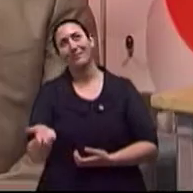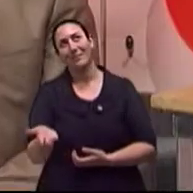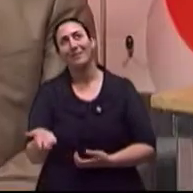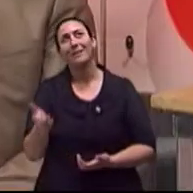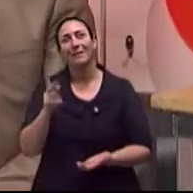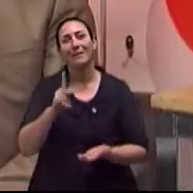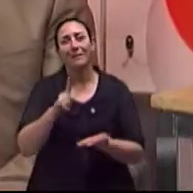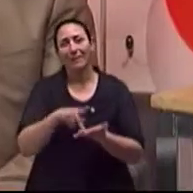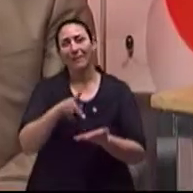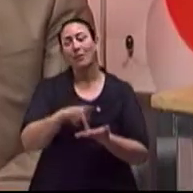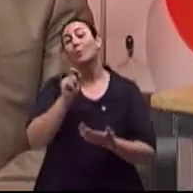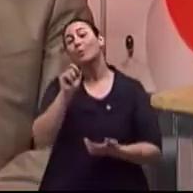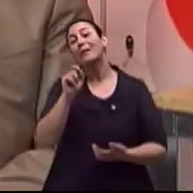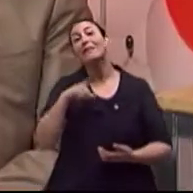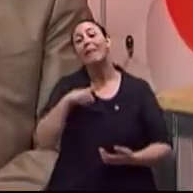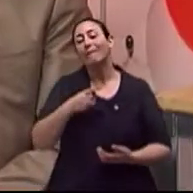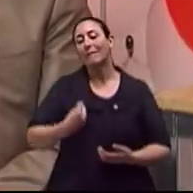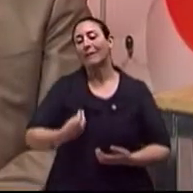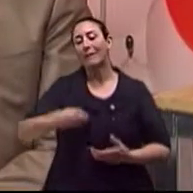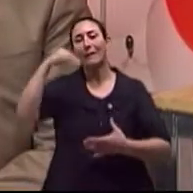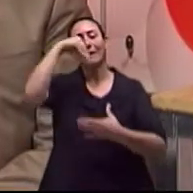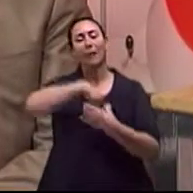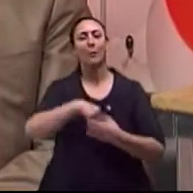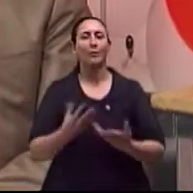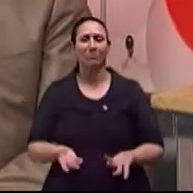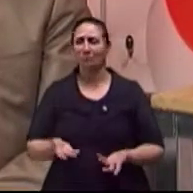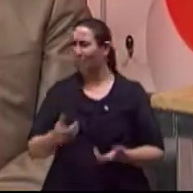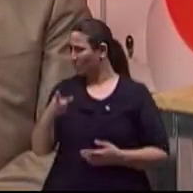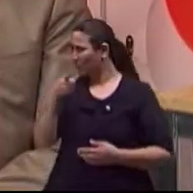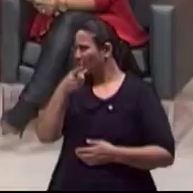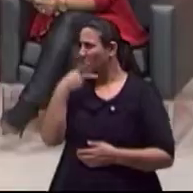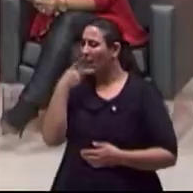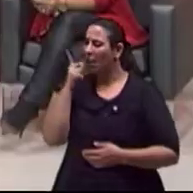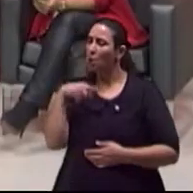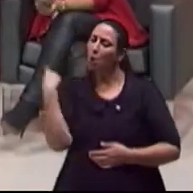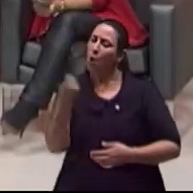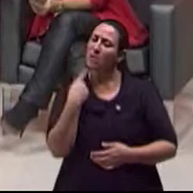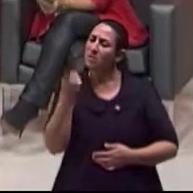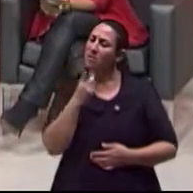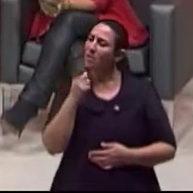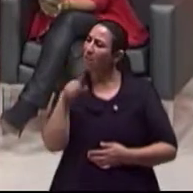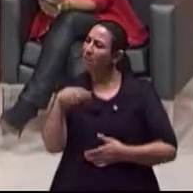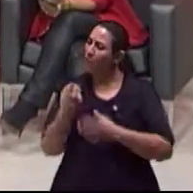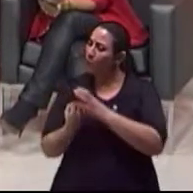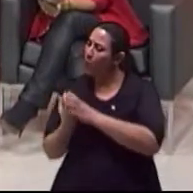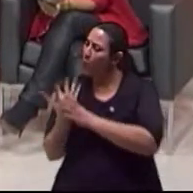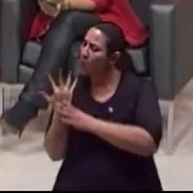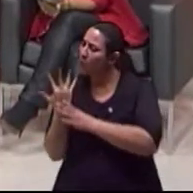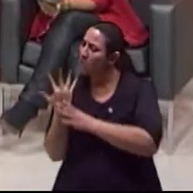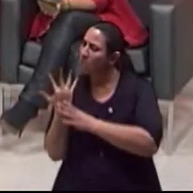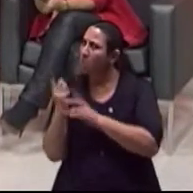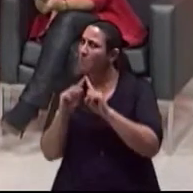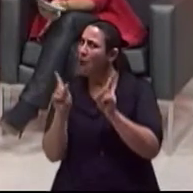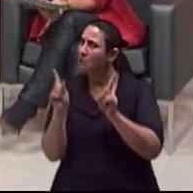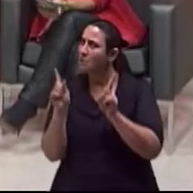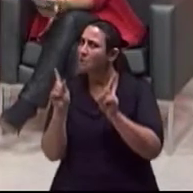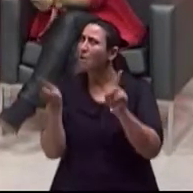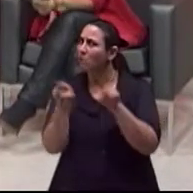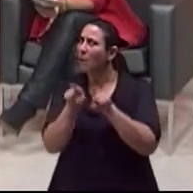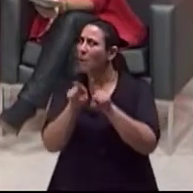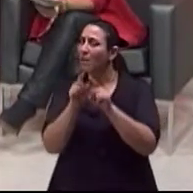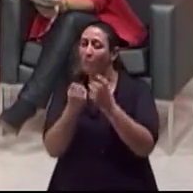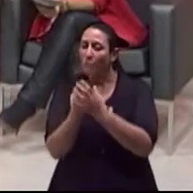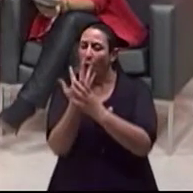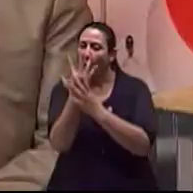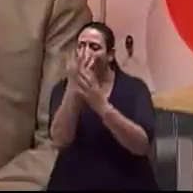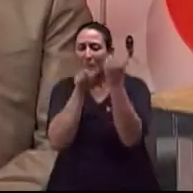existe dentro de nós, né? Nós somos flores, tu fala no livro, né? Mas nós somos espinhos também? Somos E por que a gente tem medo